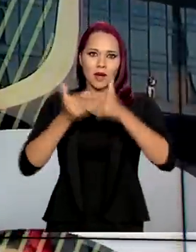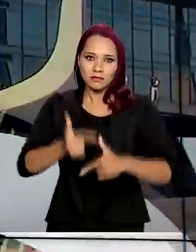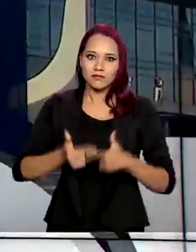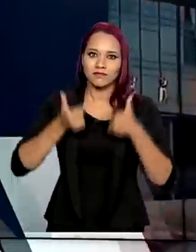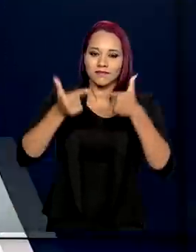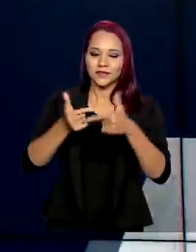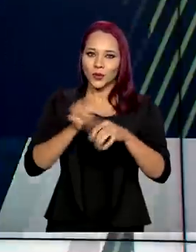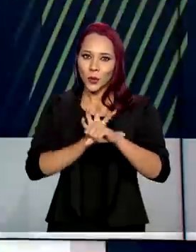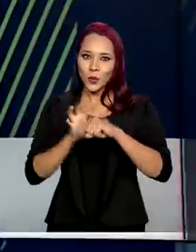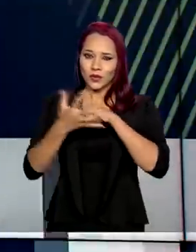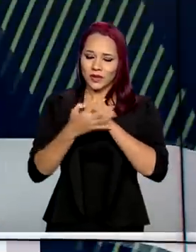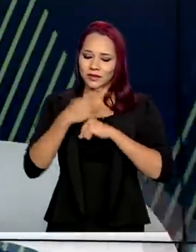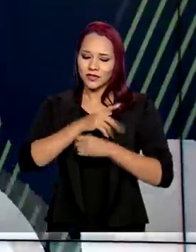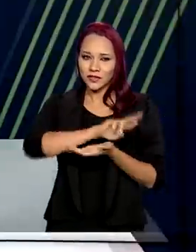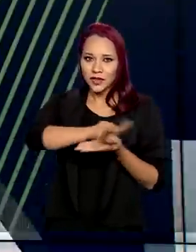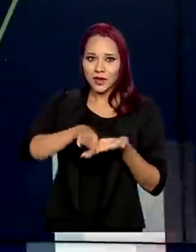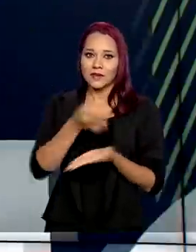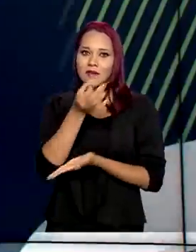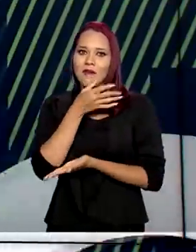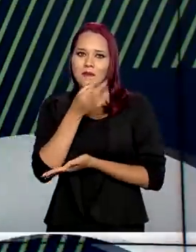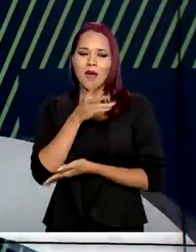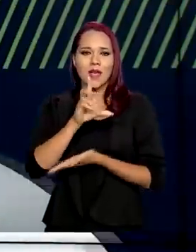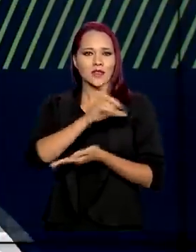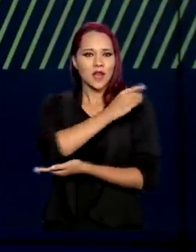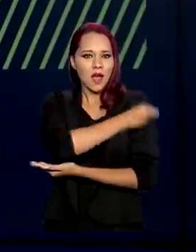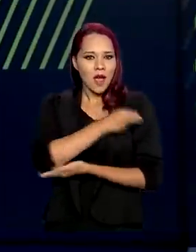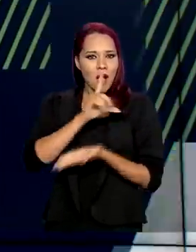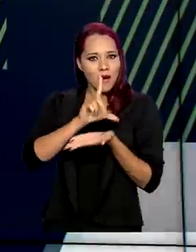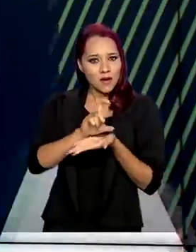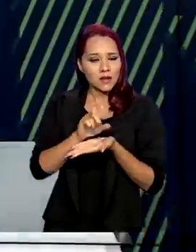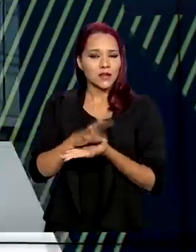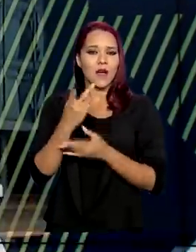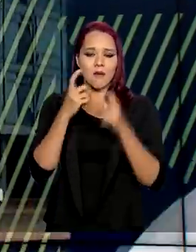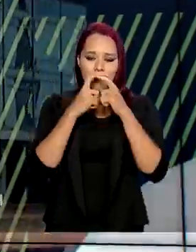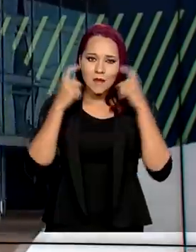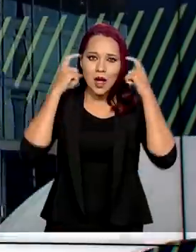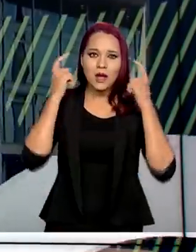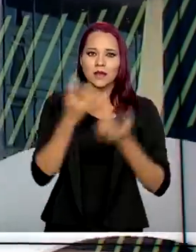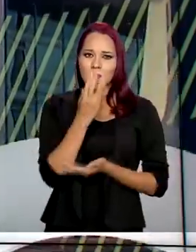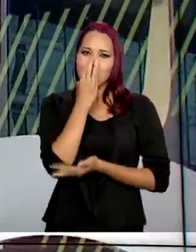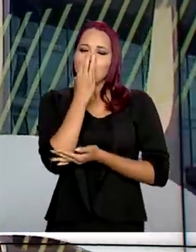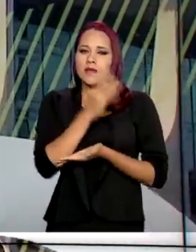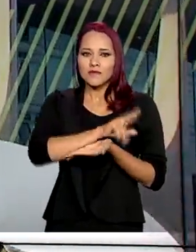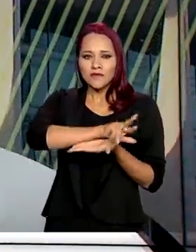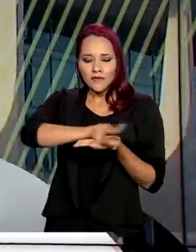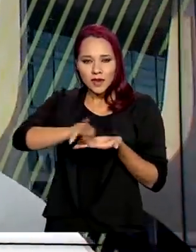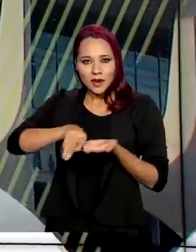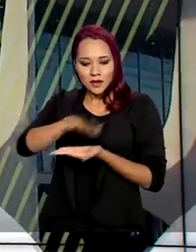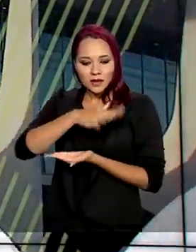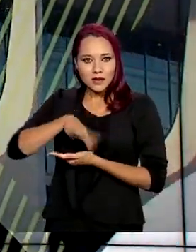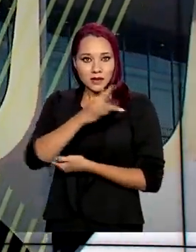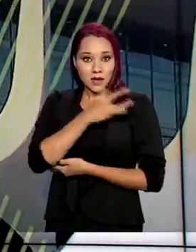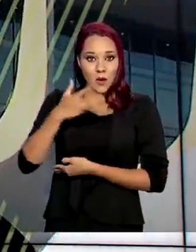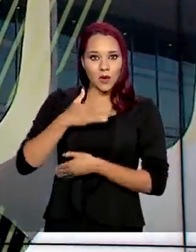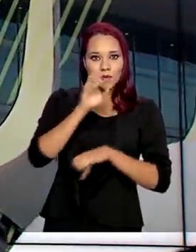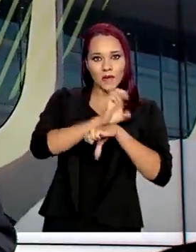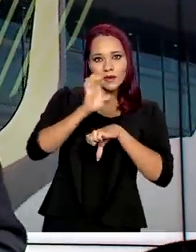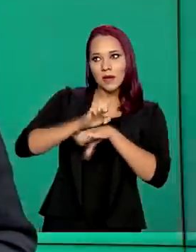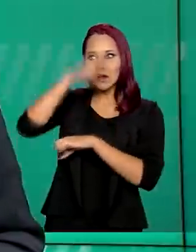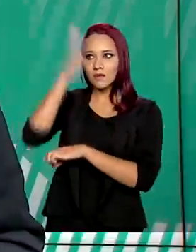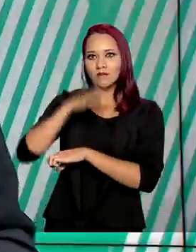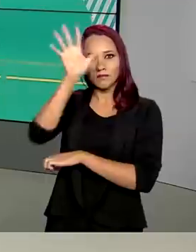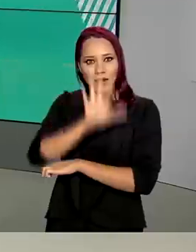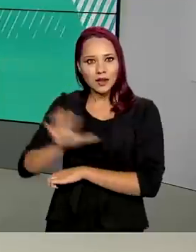coronavírus, transportando medicamentos, álcool gel, máscaras, respiradores e vários itens de saúde para estados em todo o